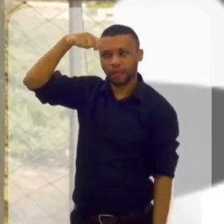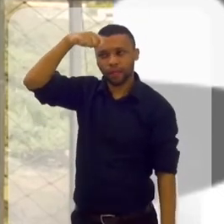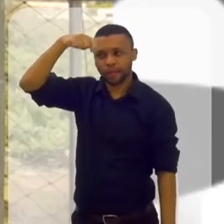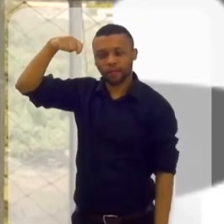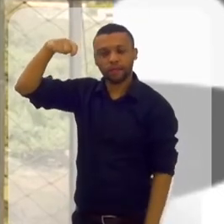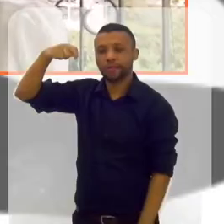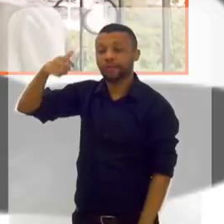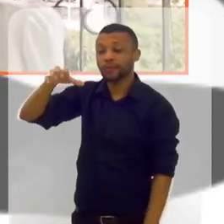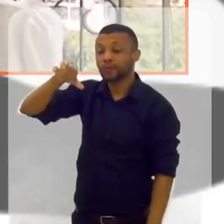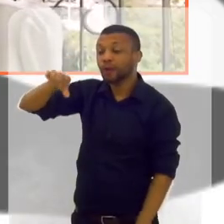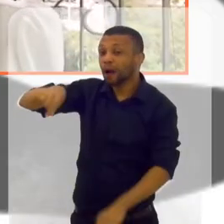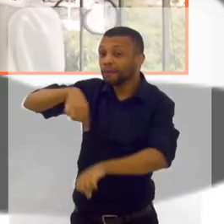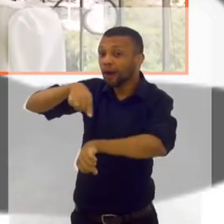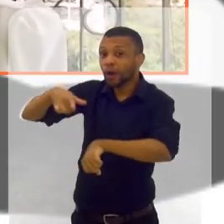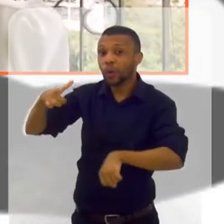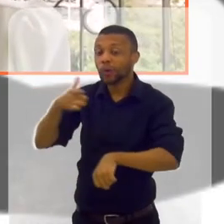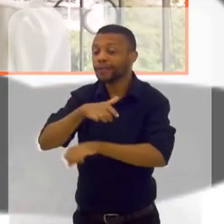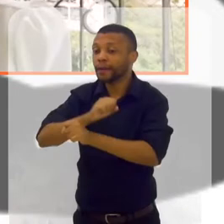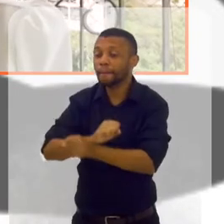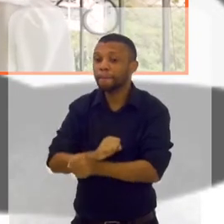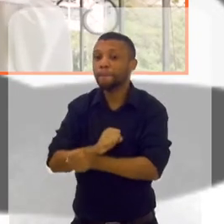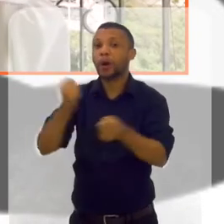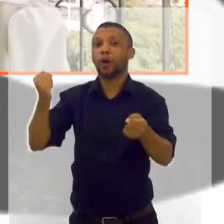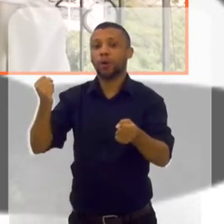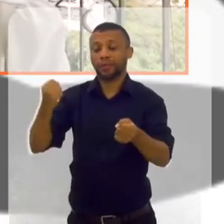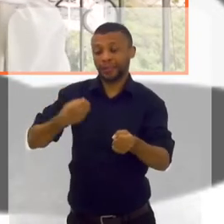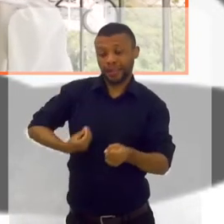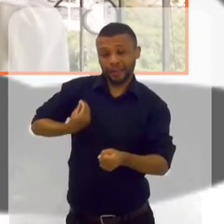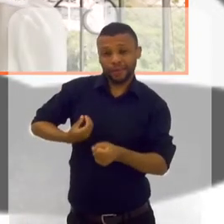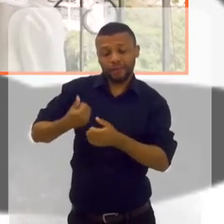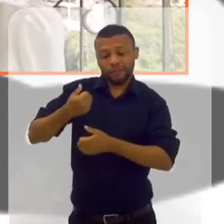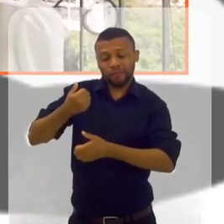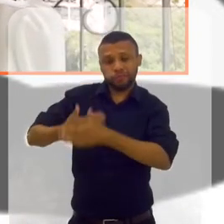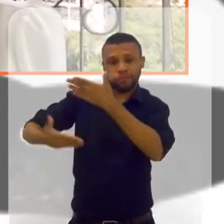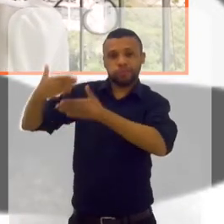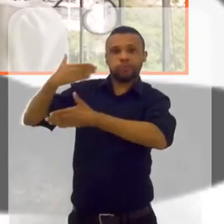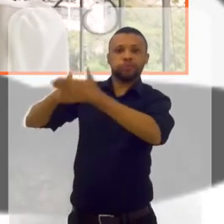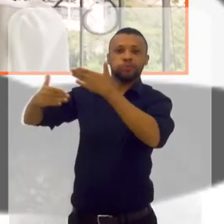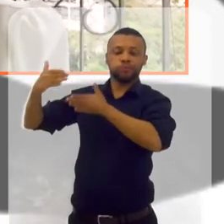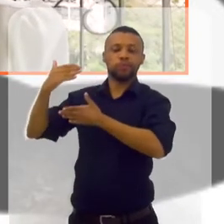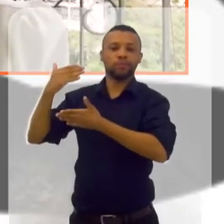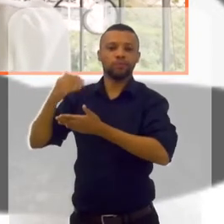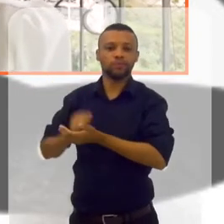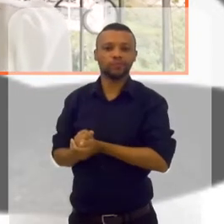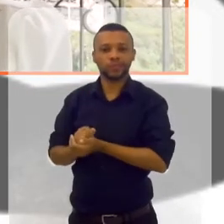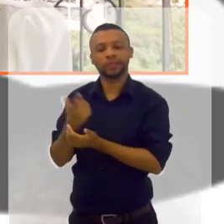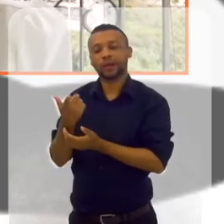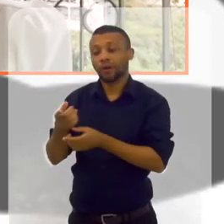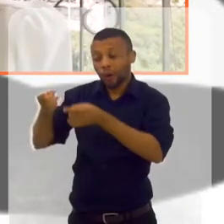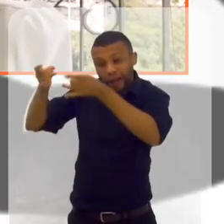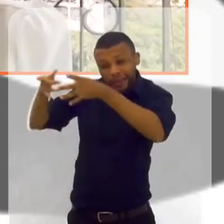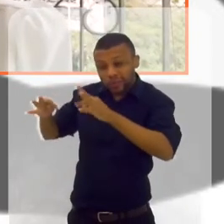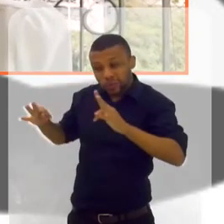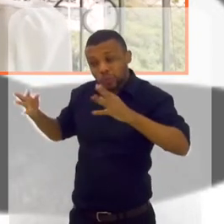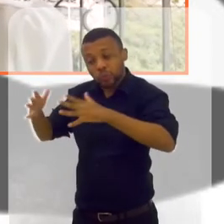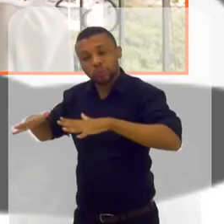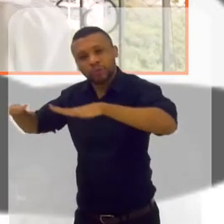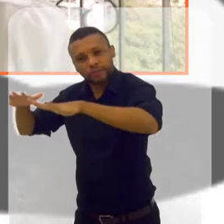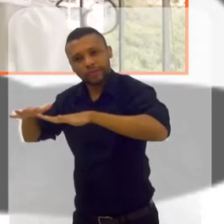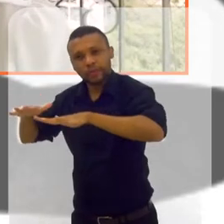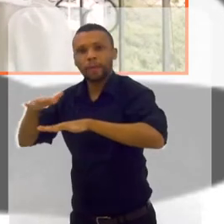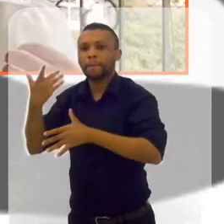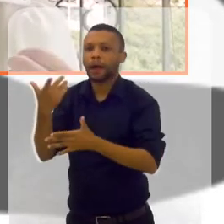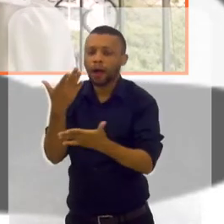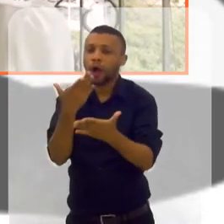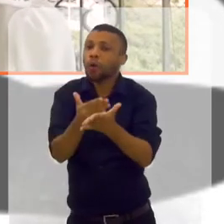libertei daqueles 25 anos de escravidão. Então, eu larguei tudo que eu fazia na minha vida para me tornar hipnoterapia. Então, eu falei, eu